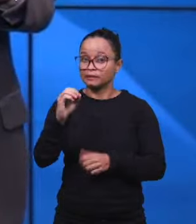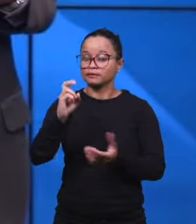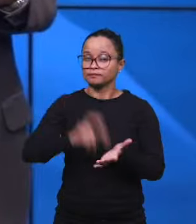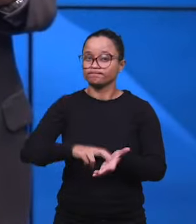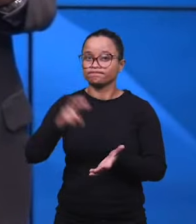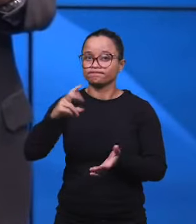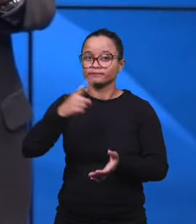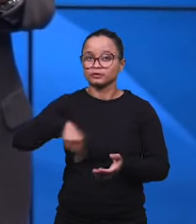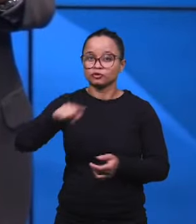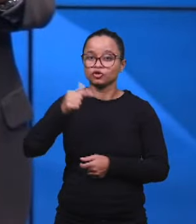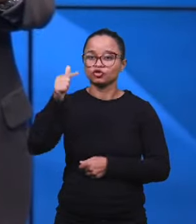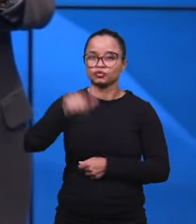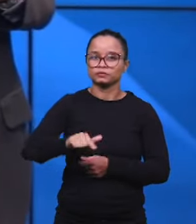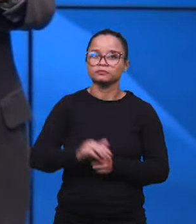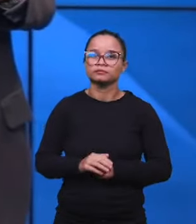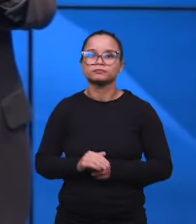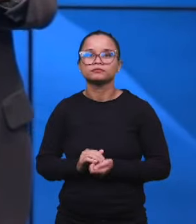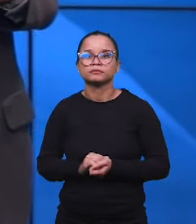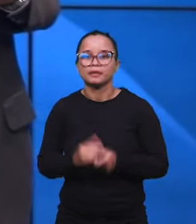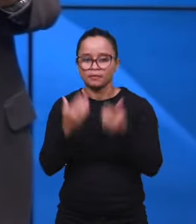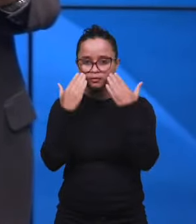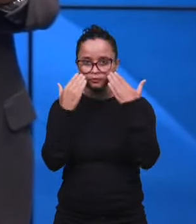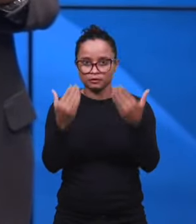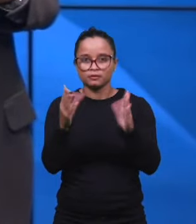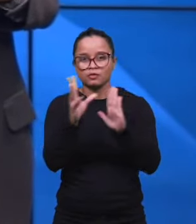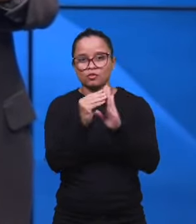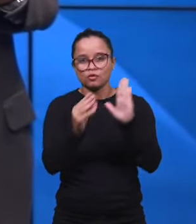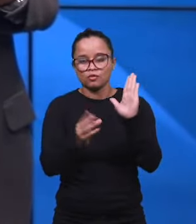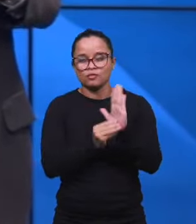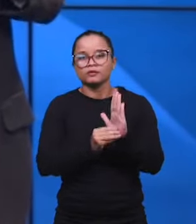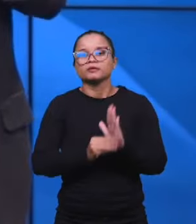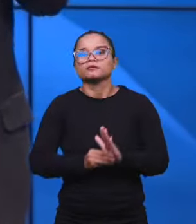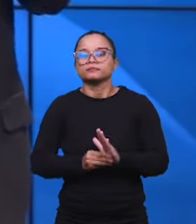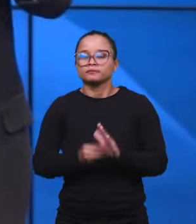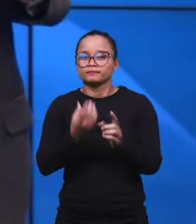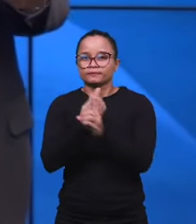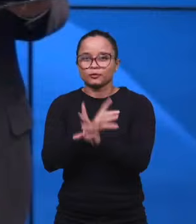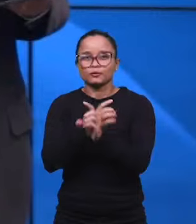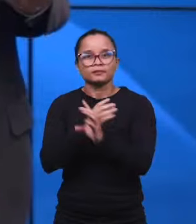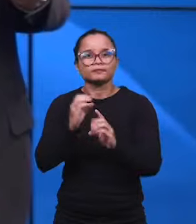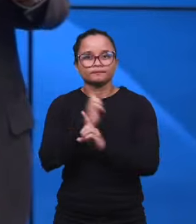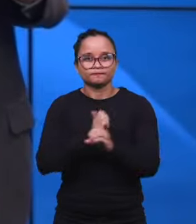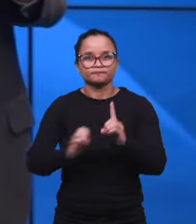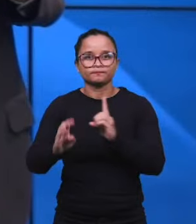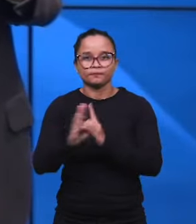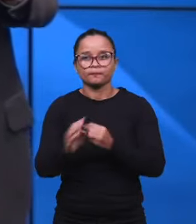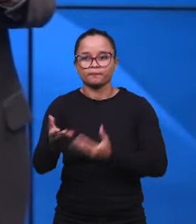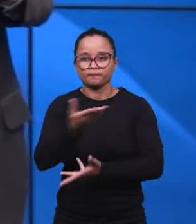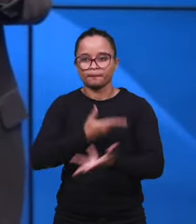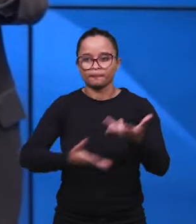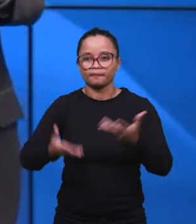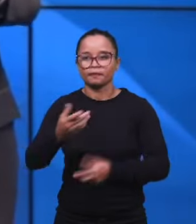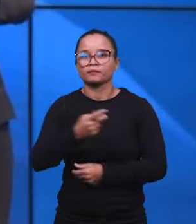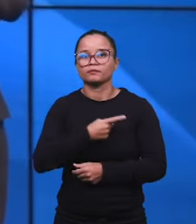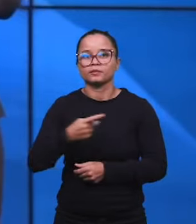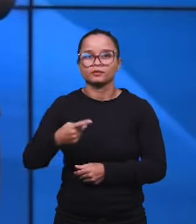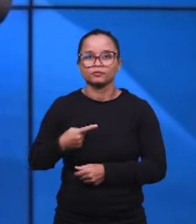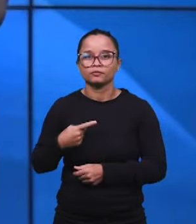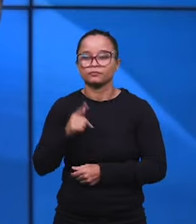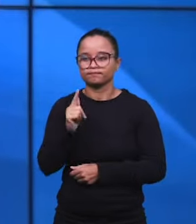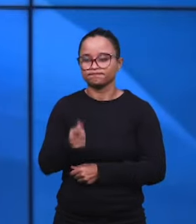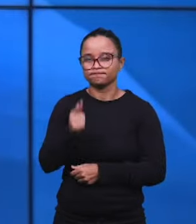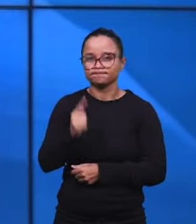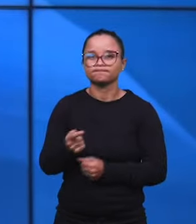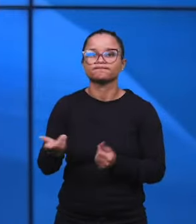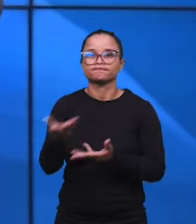pouco, às 10 horas da manhã, nós estaremos de volta para apresentar o conteúdo doutrinário da Escola Bíblica Dominical com a participação do